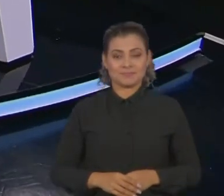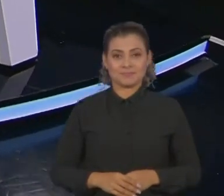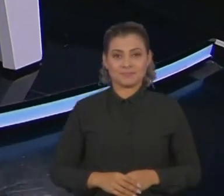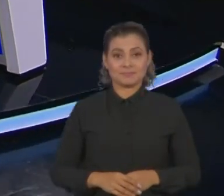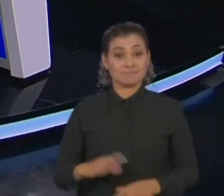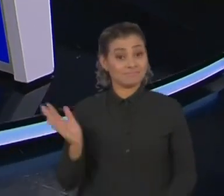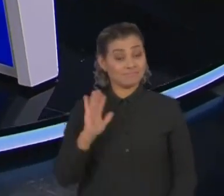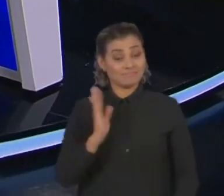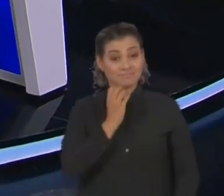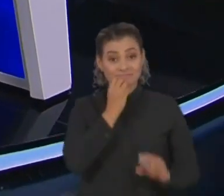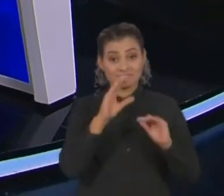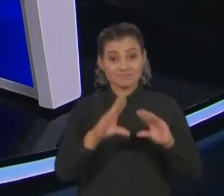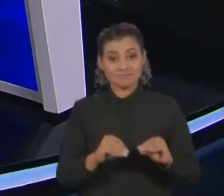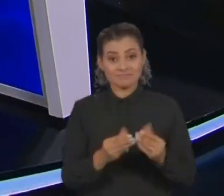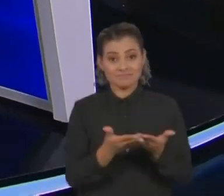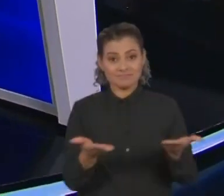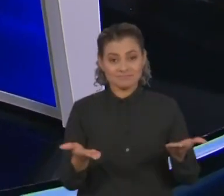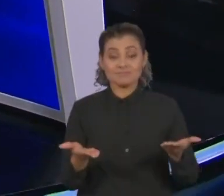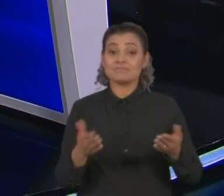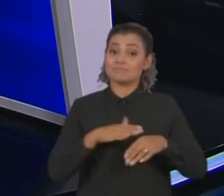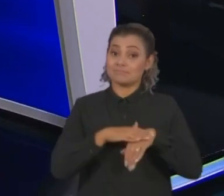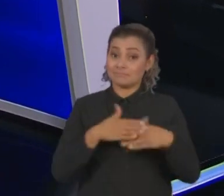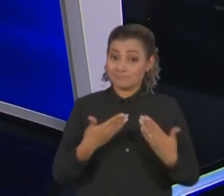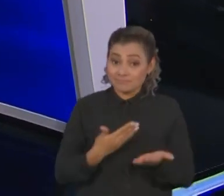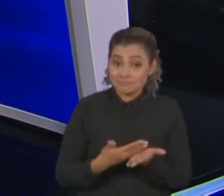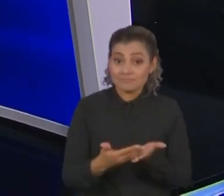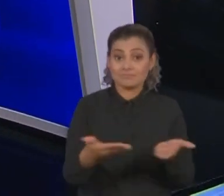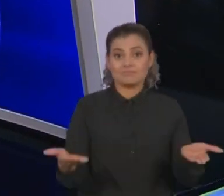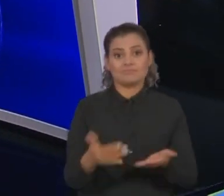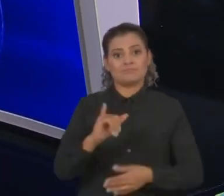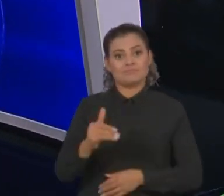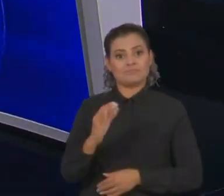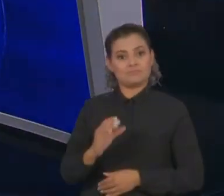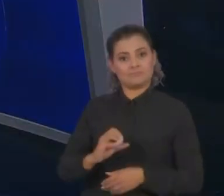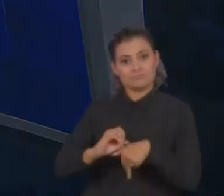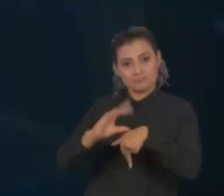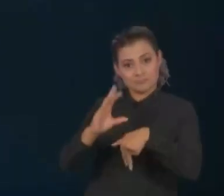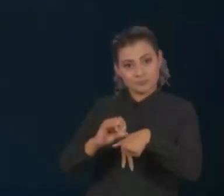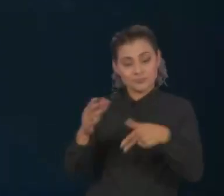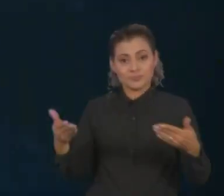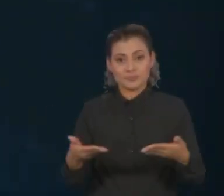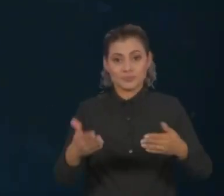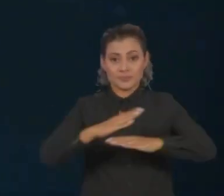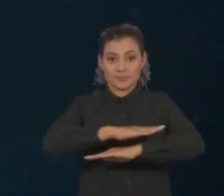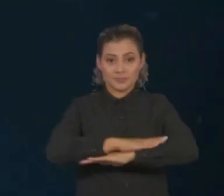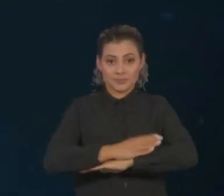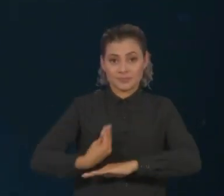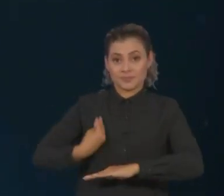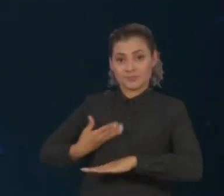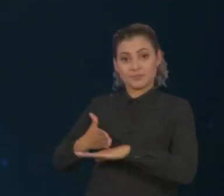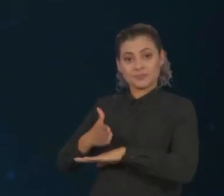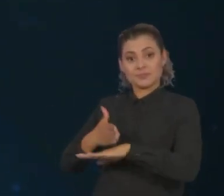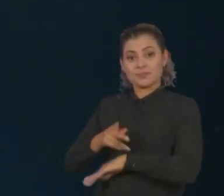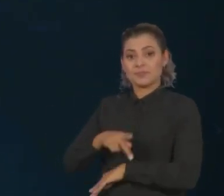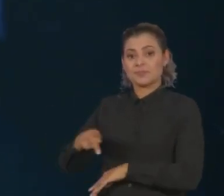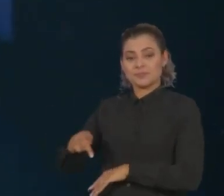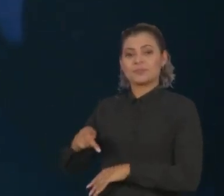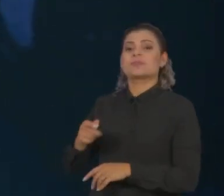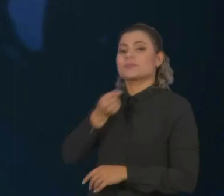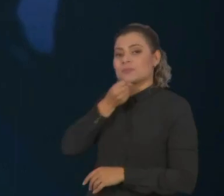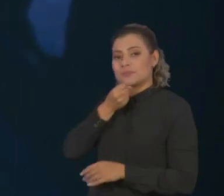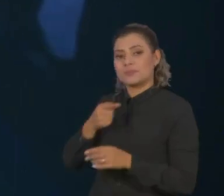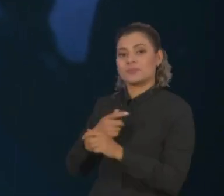Olá, boa noite. Estamos começando mais essa edição do Jornal da Cultura. Na bancada temos a presença do professor de